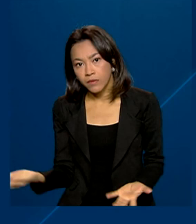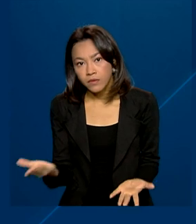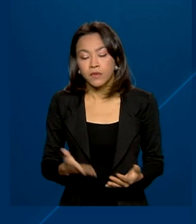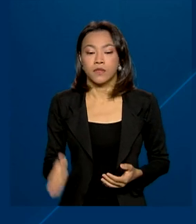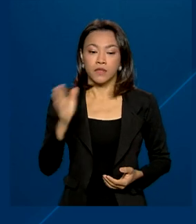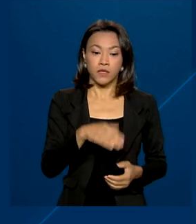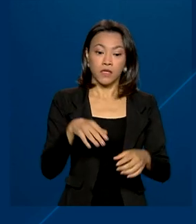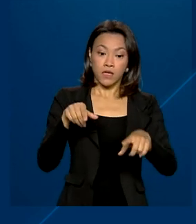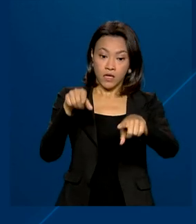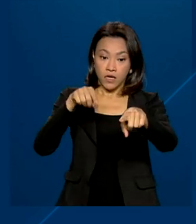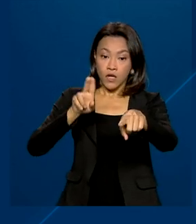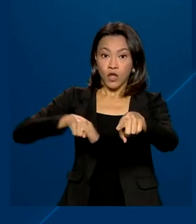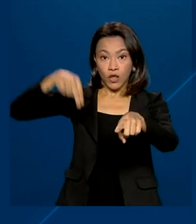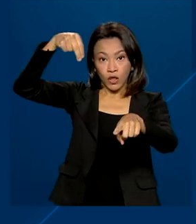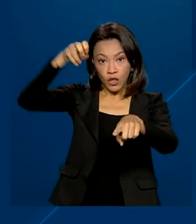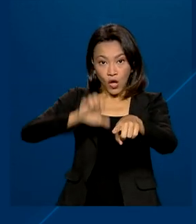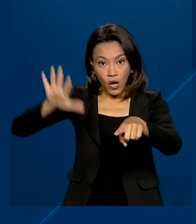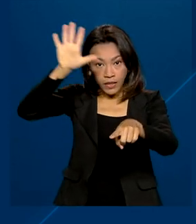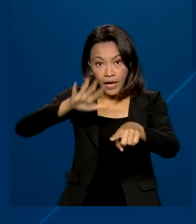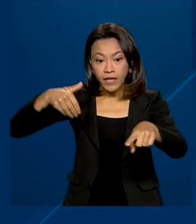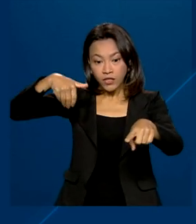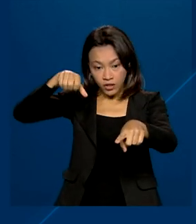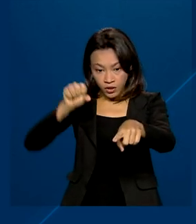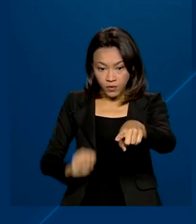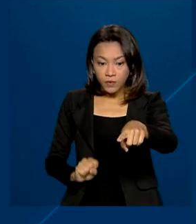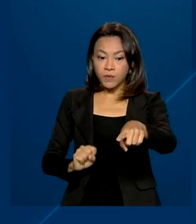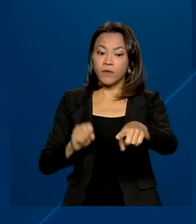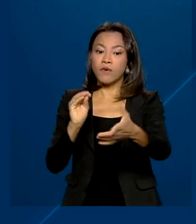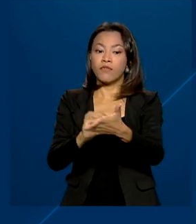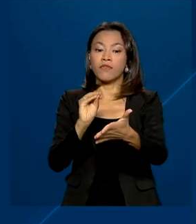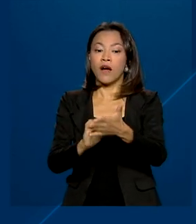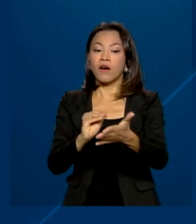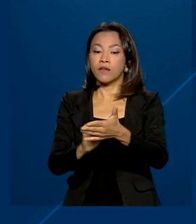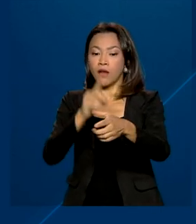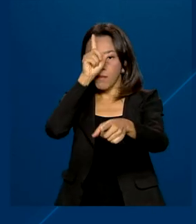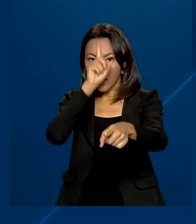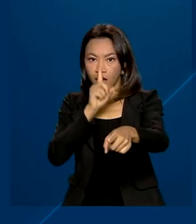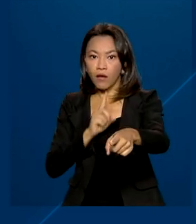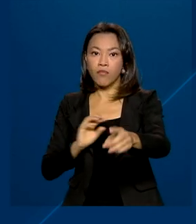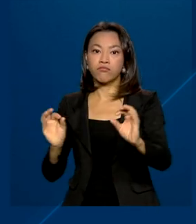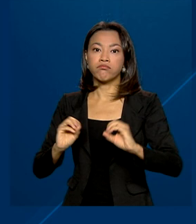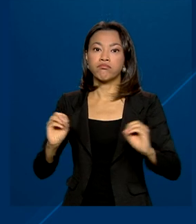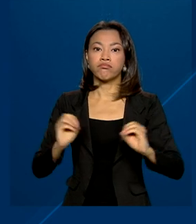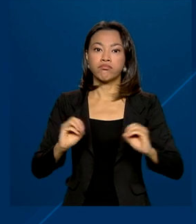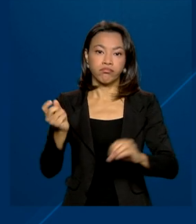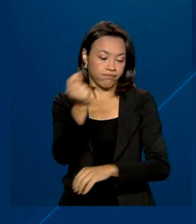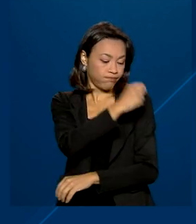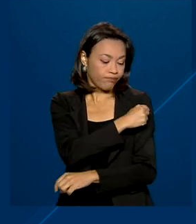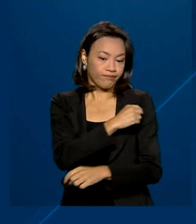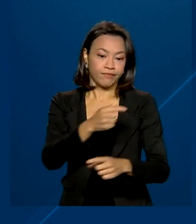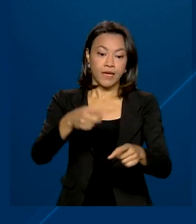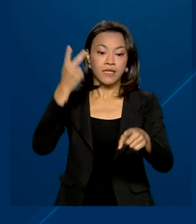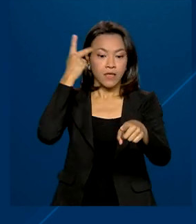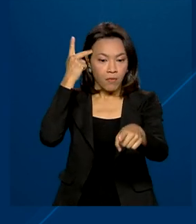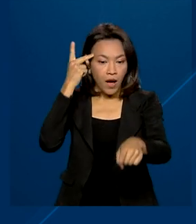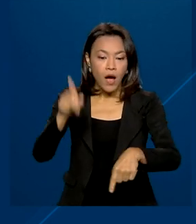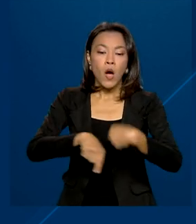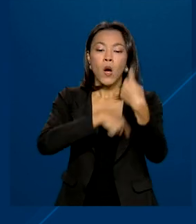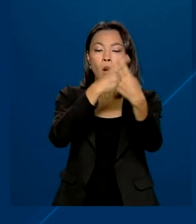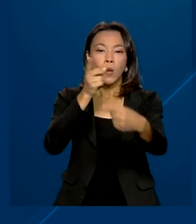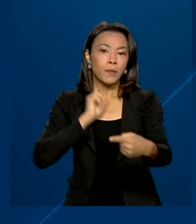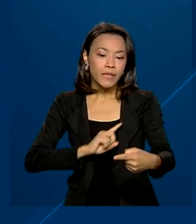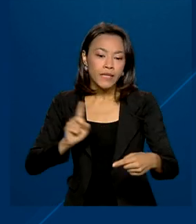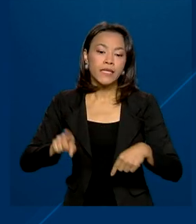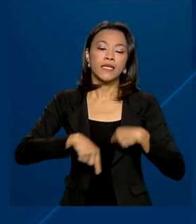Nordeste são as regiões com o maior número de pessoas com esquema vacinal incompleto. São Paulo, Minas Gerais,